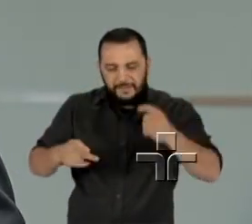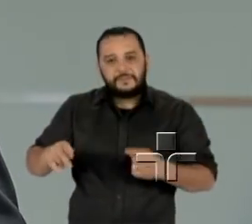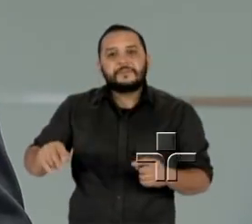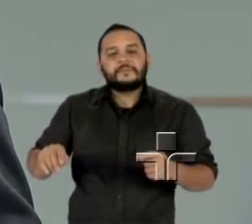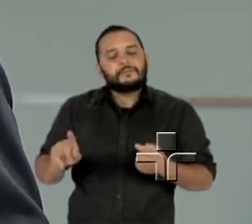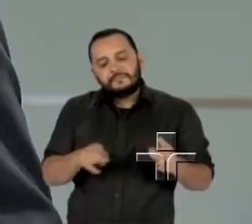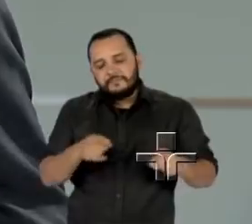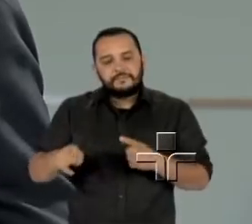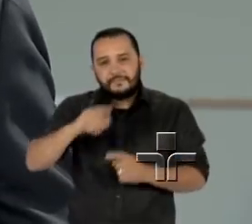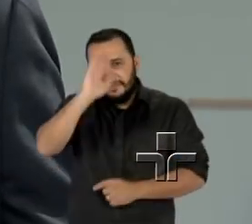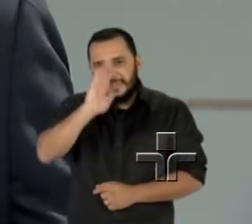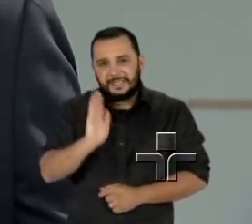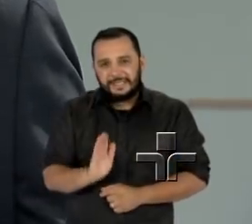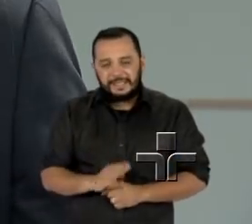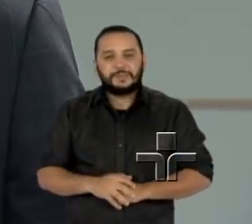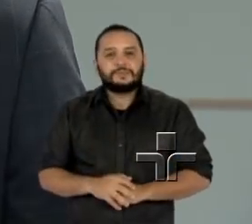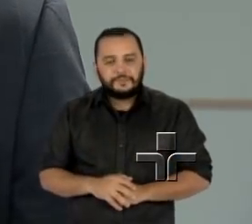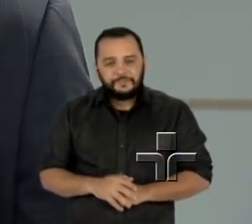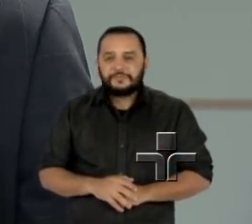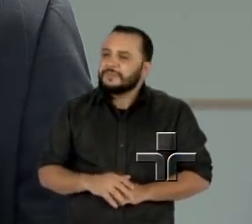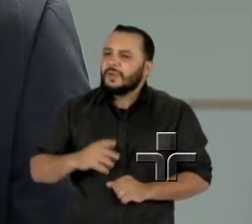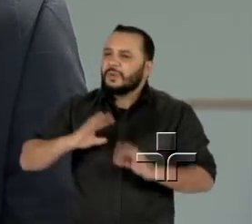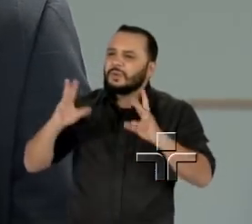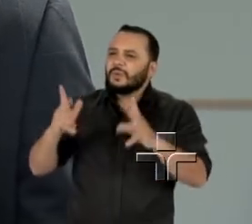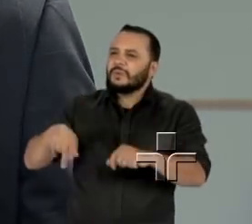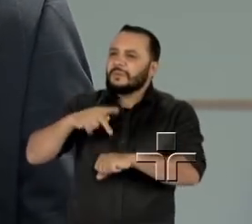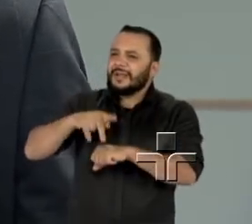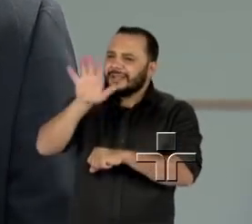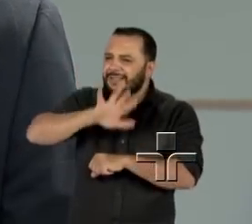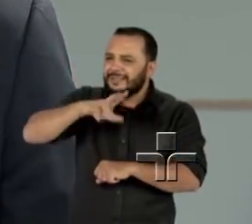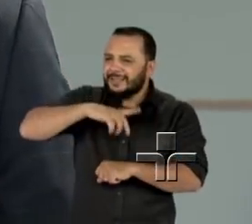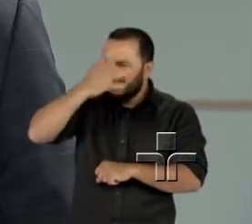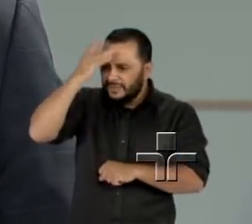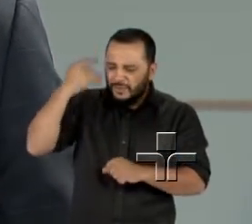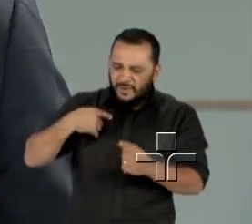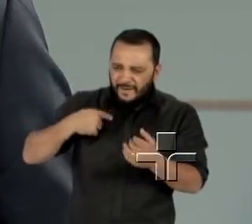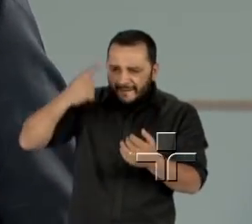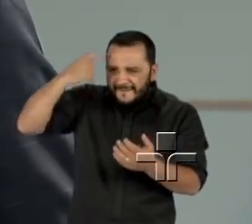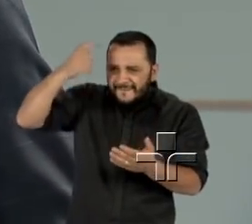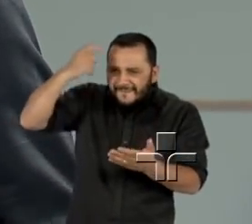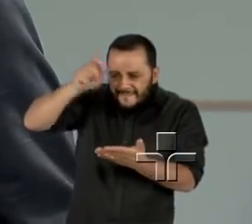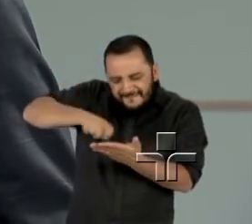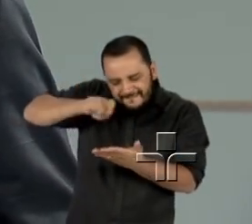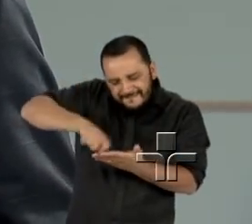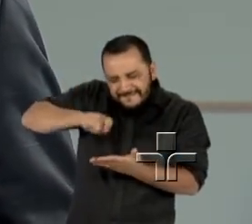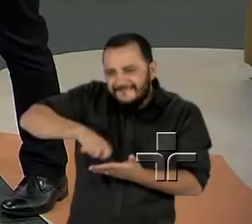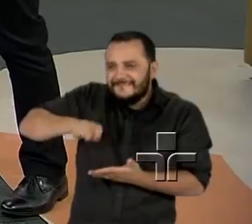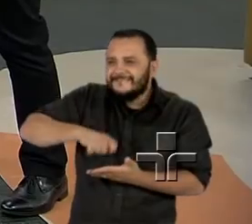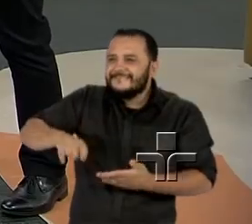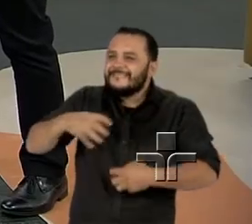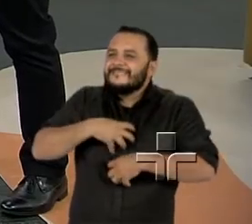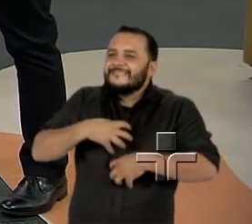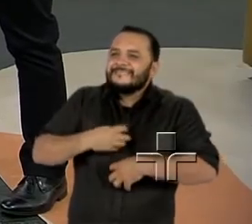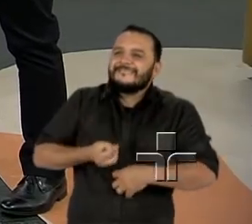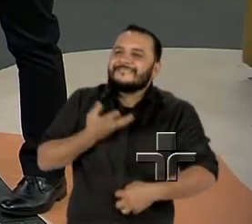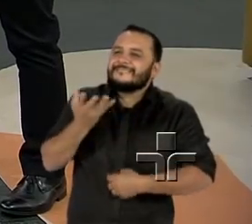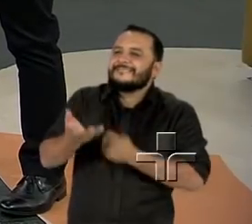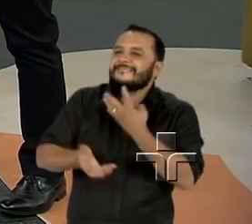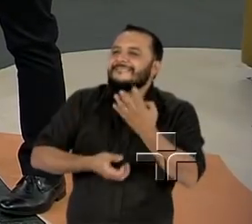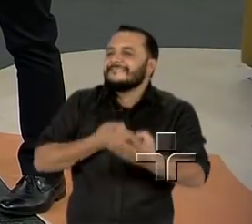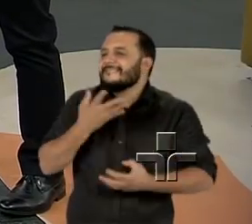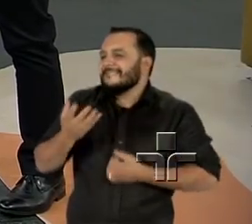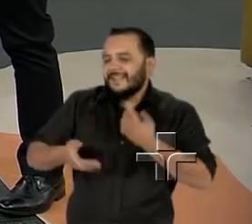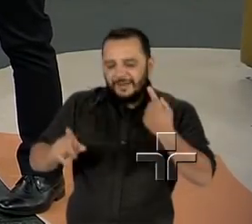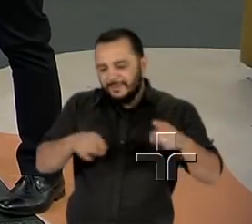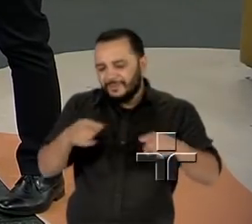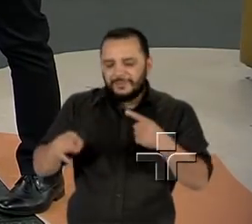compositores? Claro, toda nação tem seus heróis, seus compositores que traduzem esse sentimento nacional, mas do